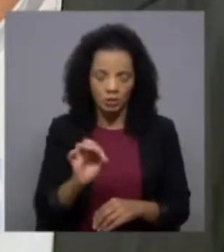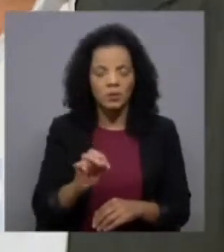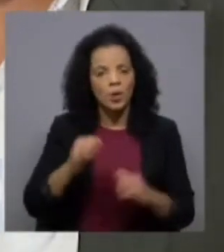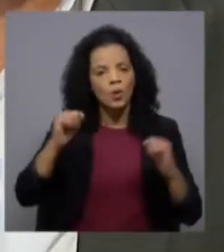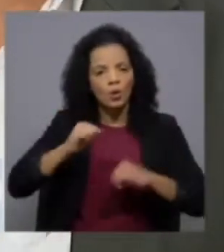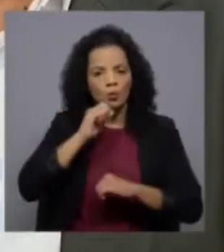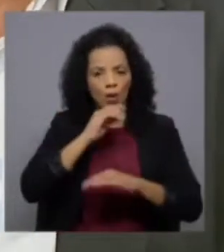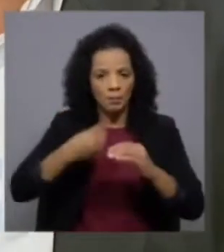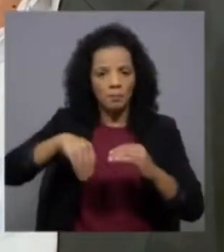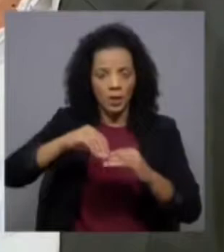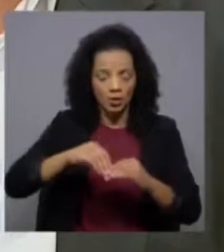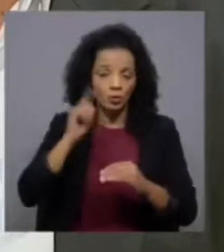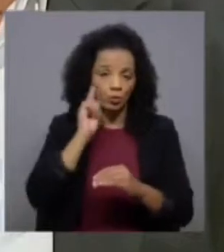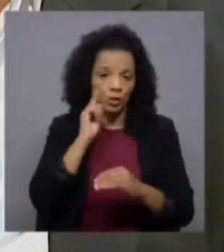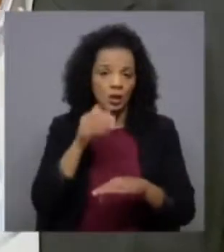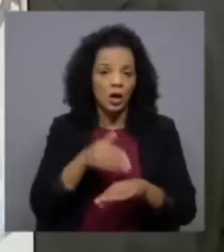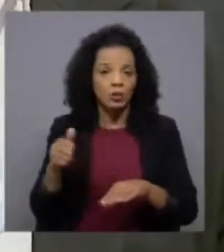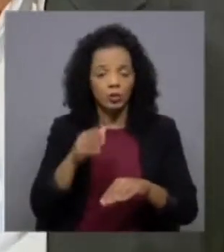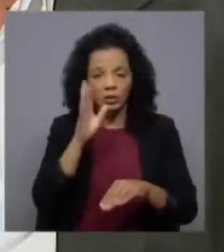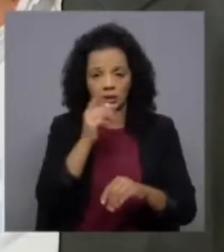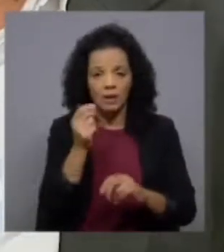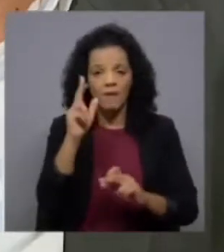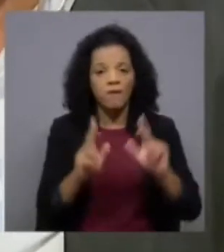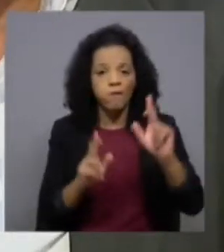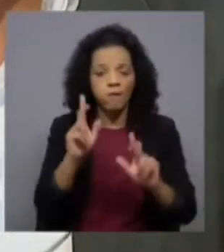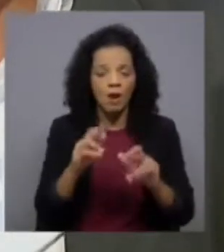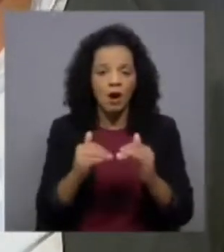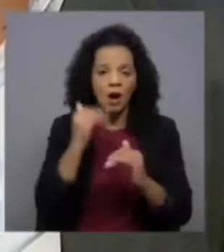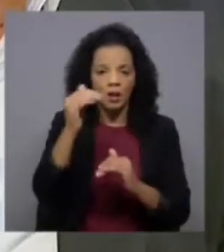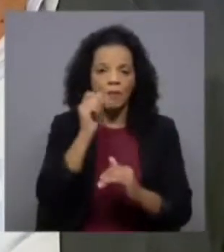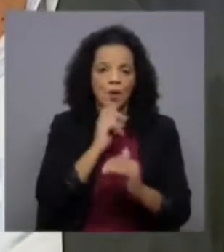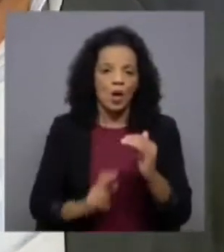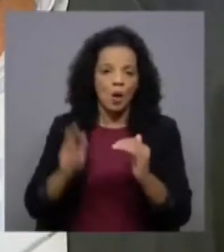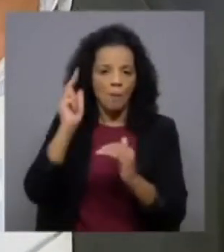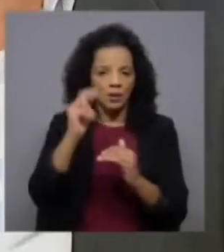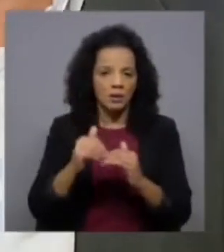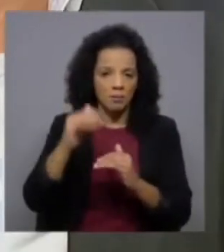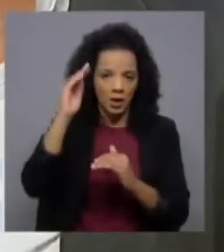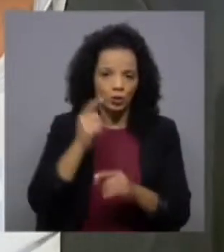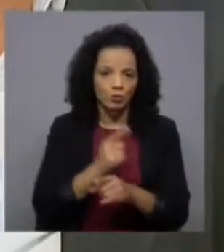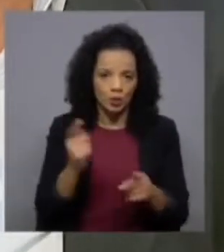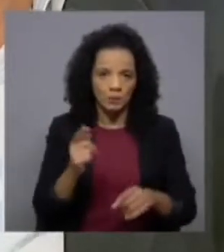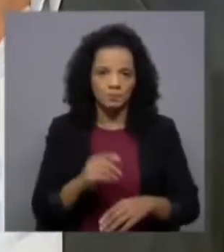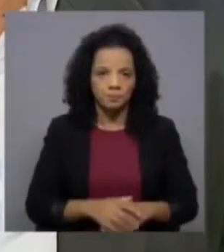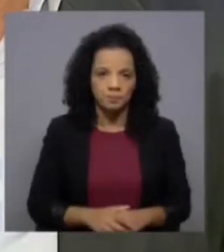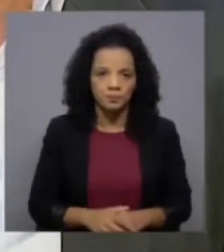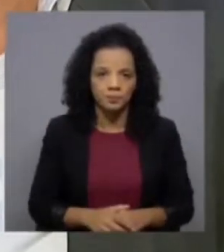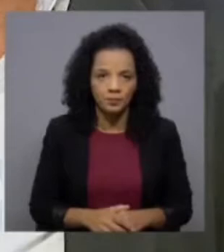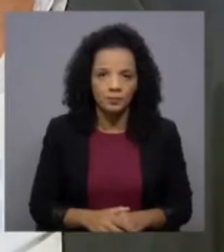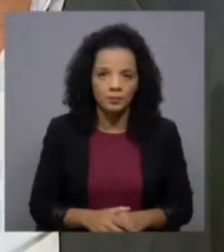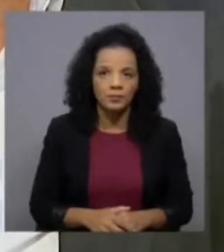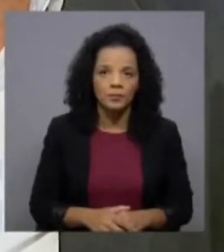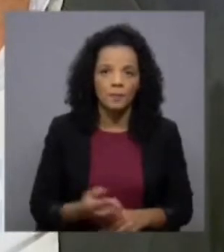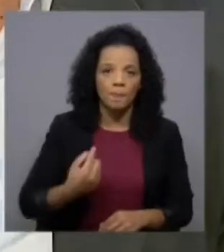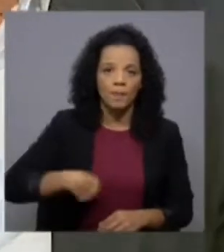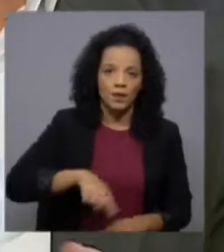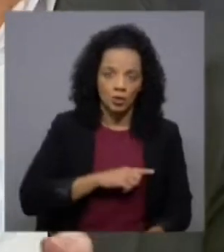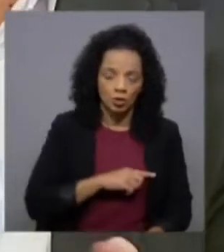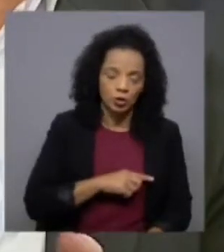importante numa altura em que a inflação não fosse tão alta, fazer um aumento mais vigoroso. Porque, repare bem, nós tínhamos uma